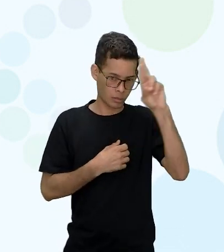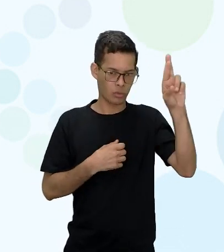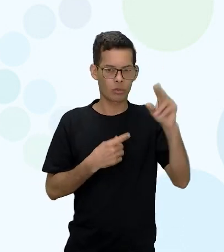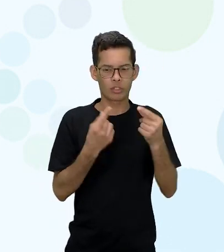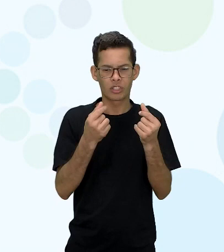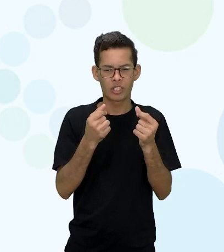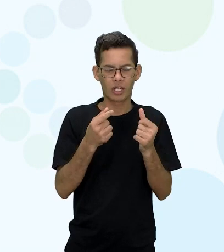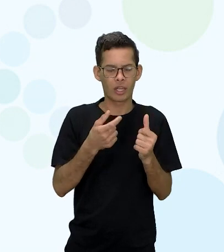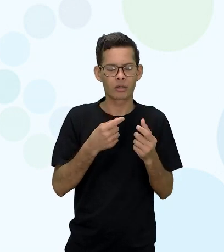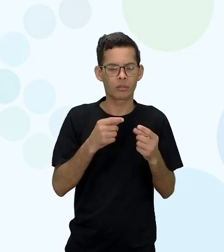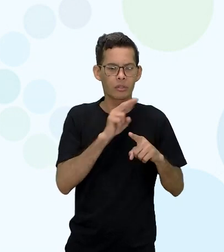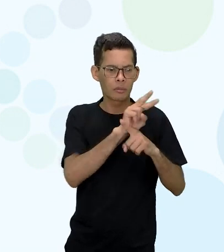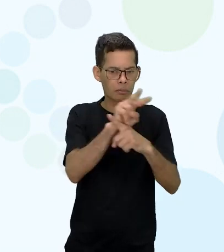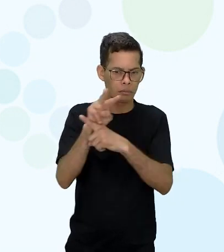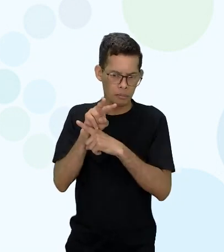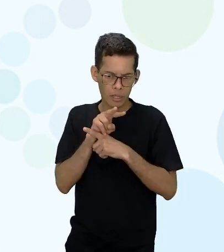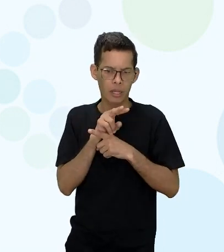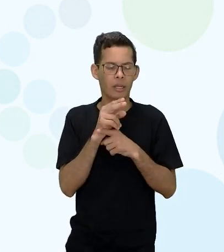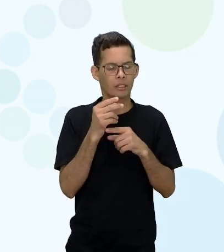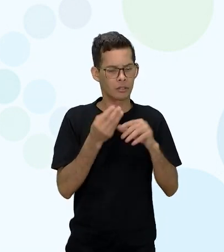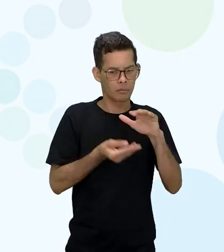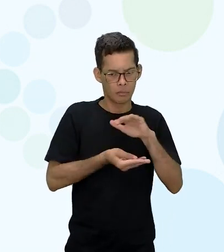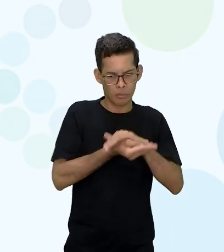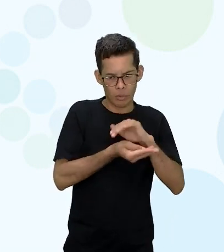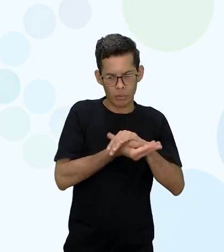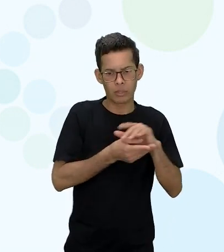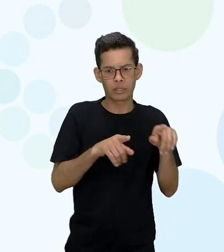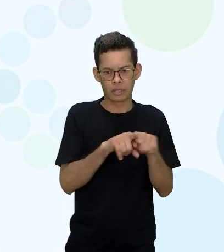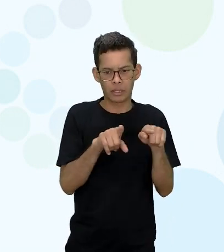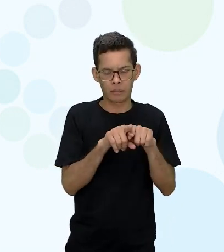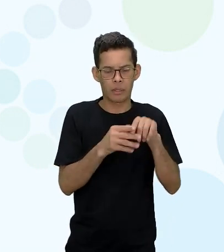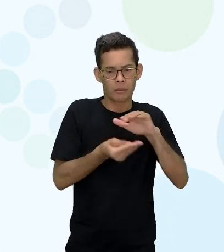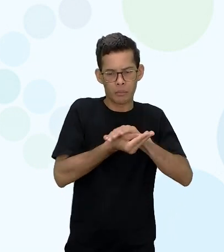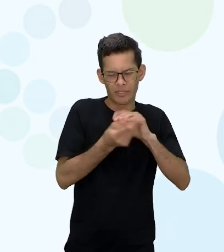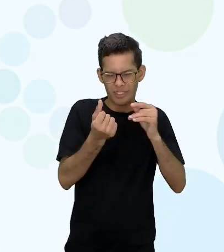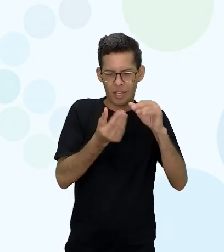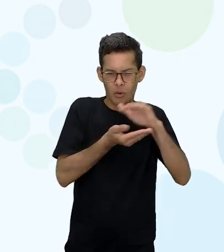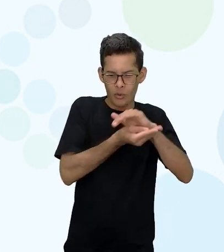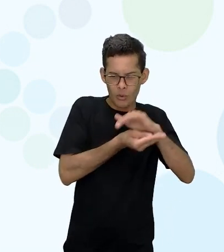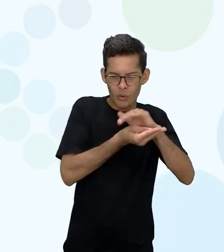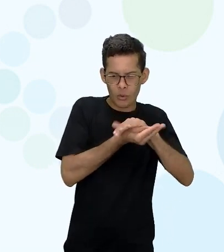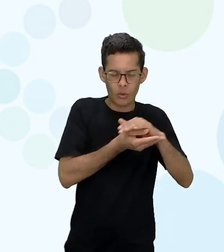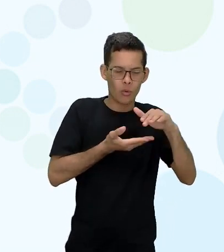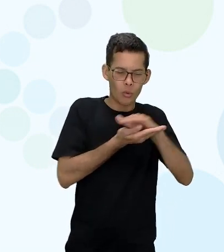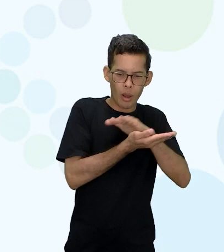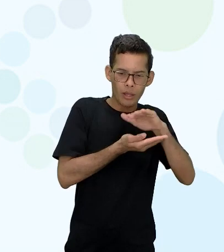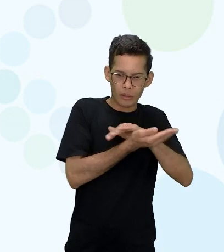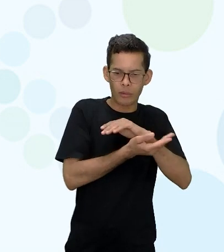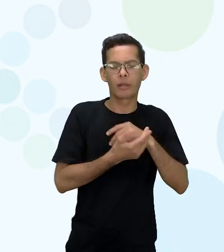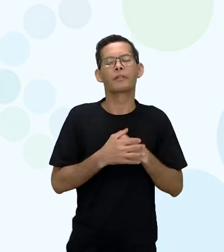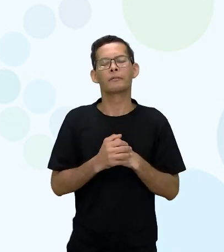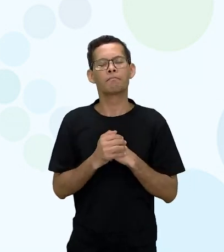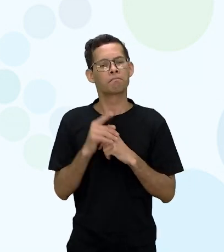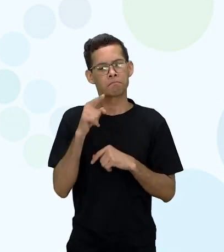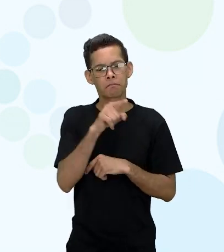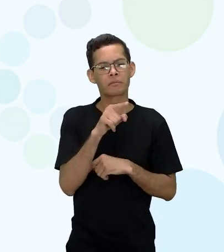empréstimo. Ambos morreram antes que ela se tornasse conhecida como escritora.